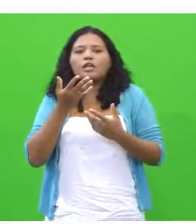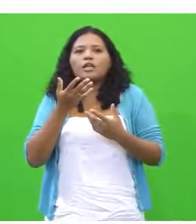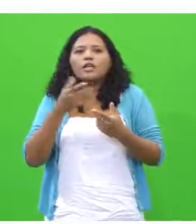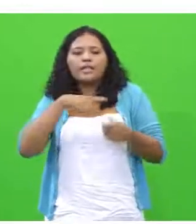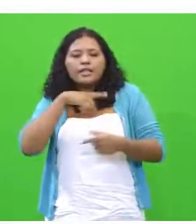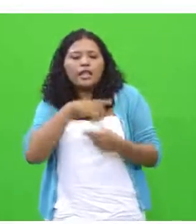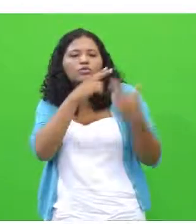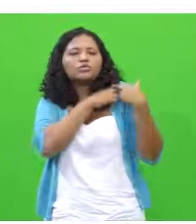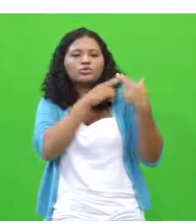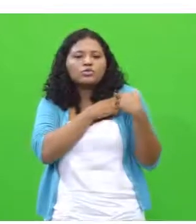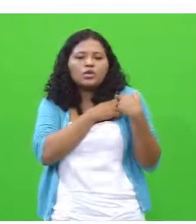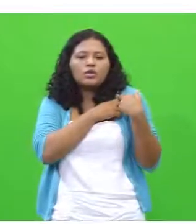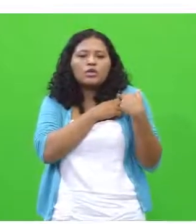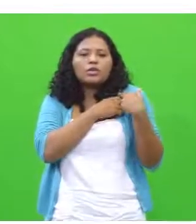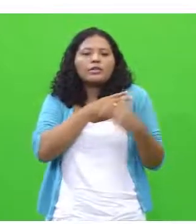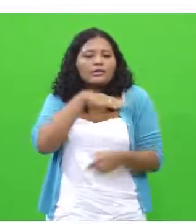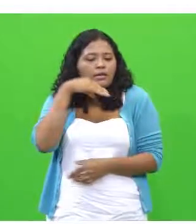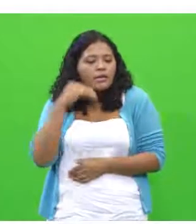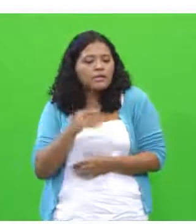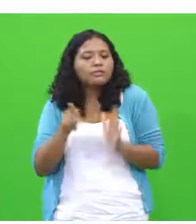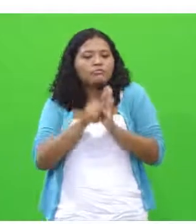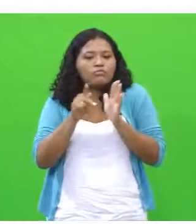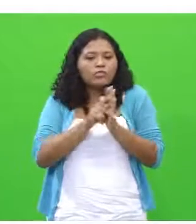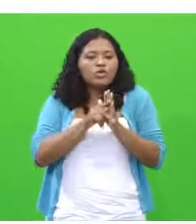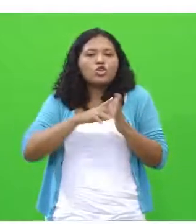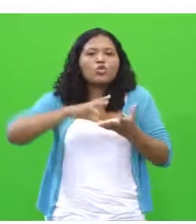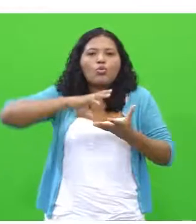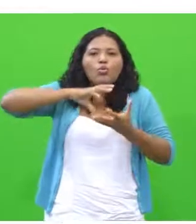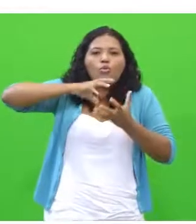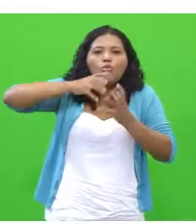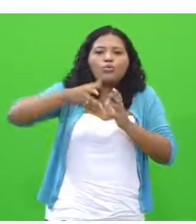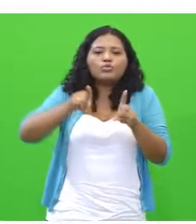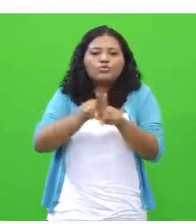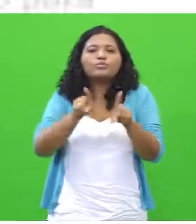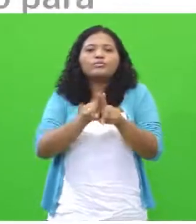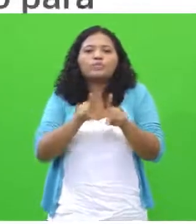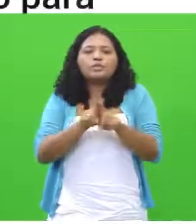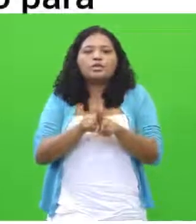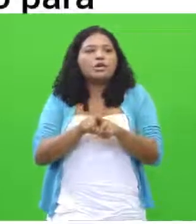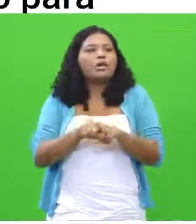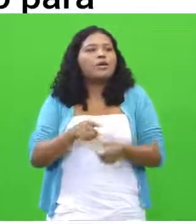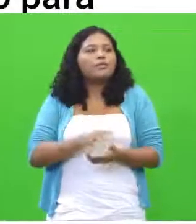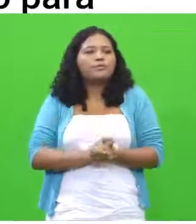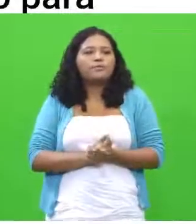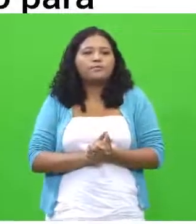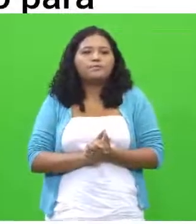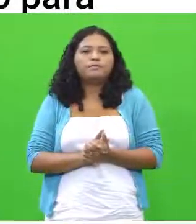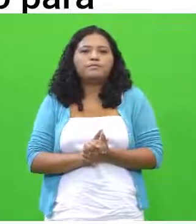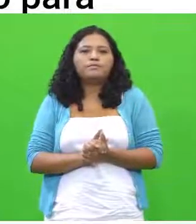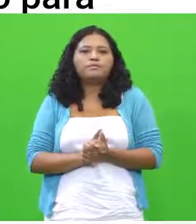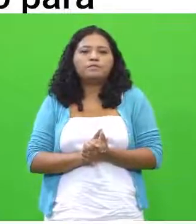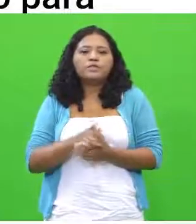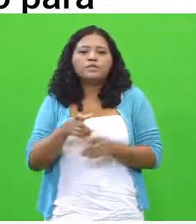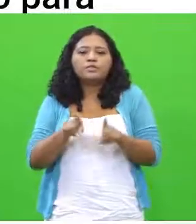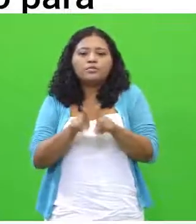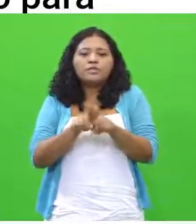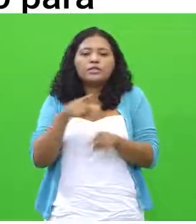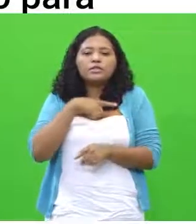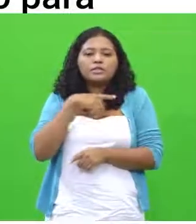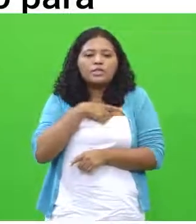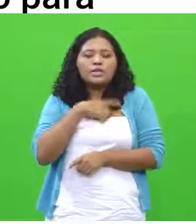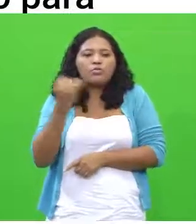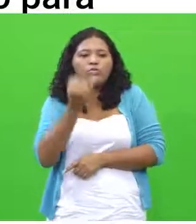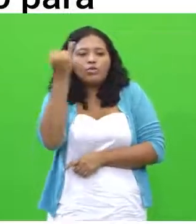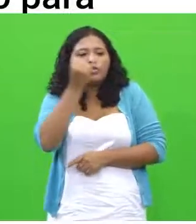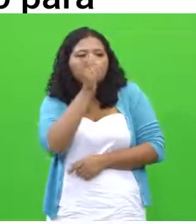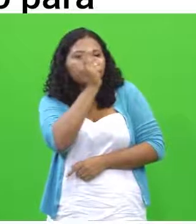consigo mesma e com o mundo. Na cartela seguinte, nós fizemos alguns apontamentos do que nós